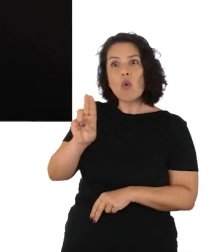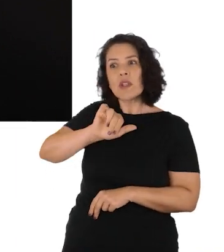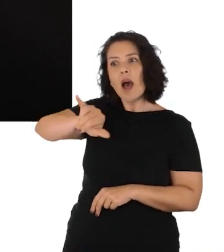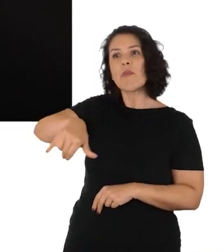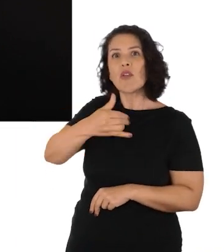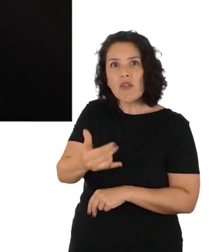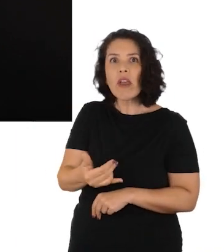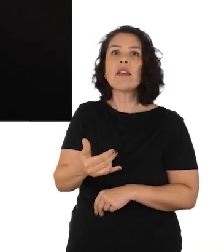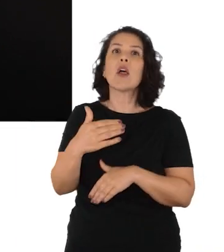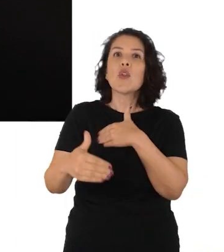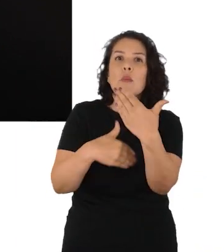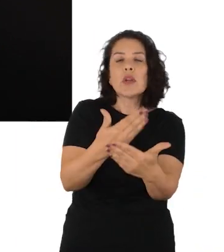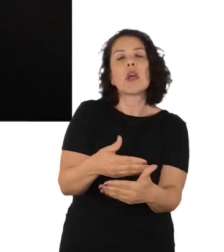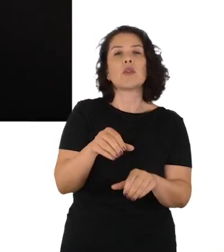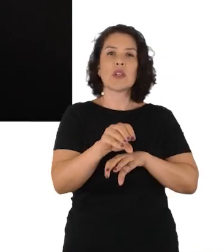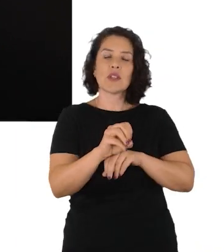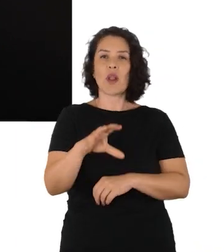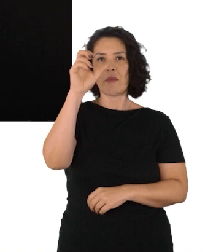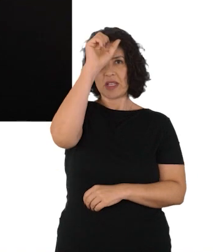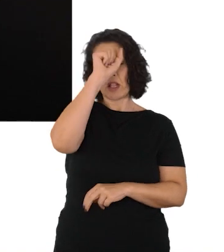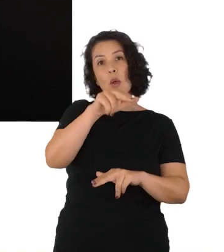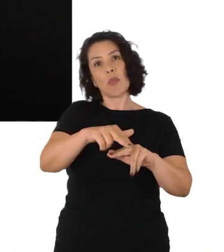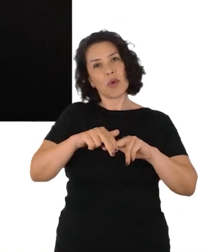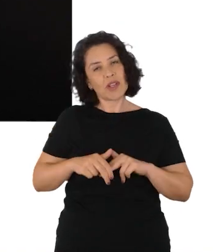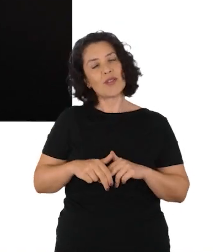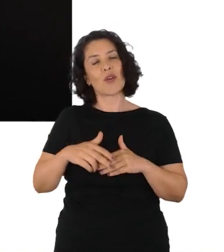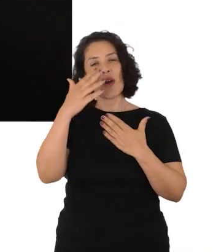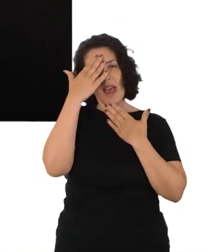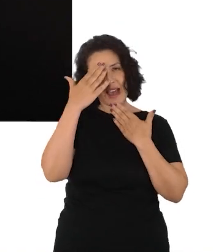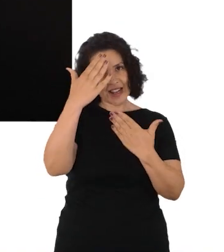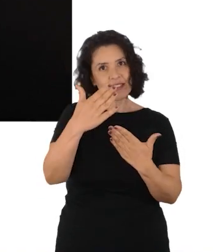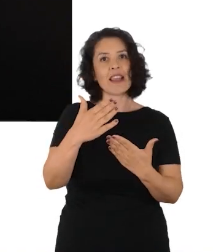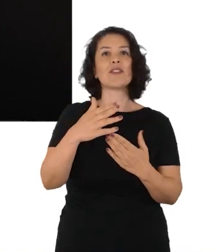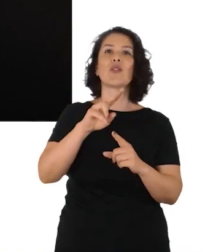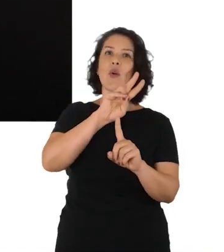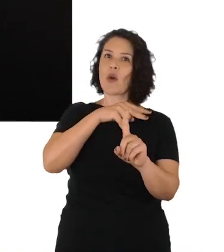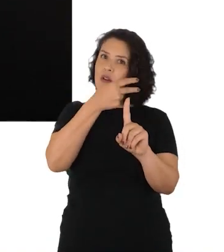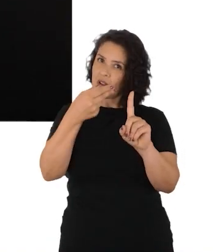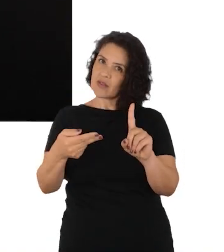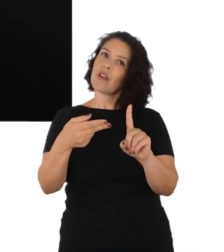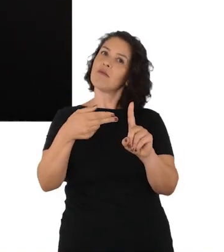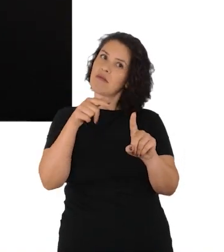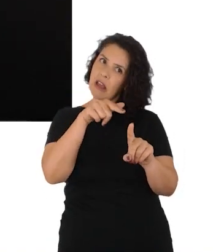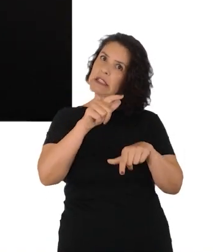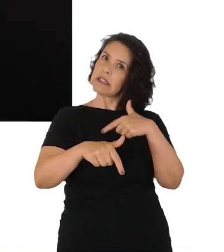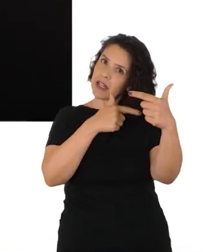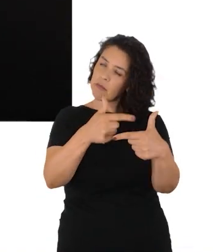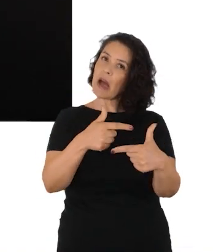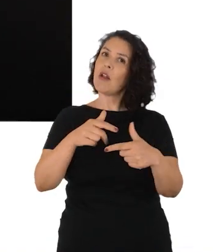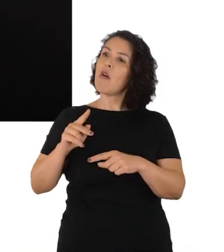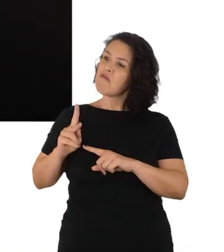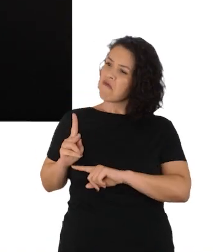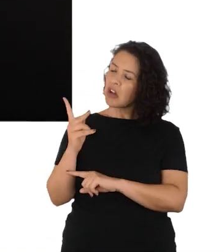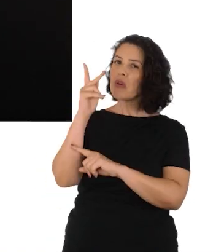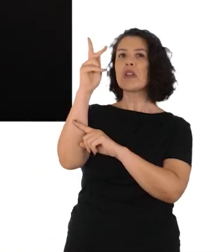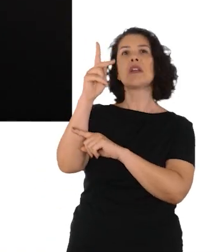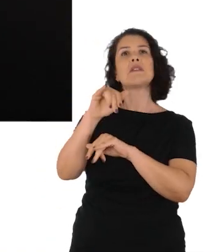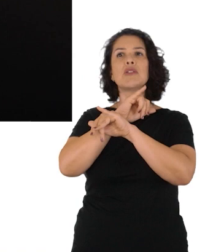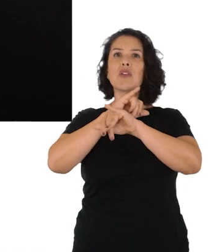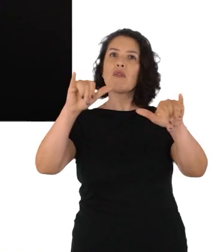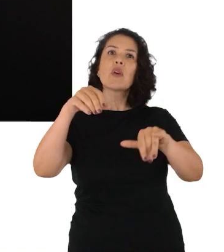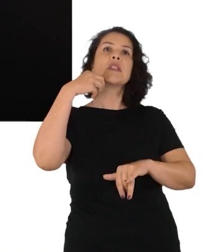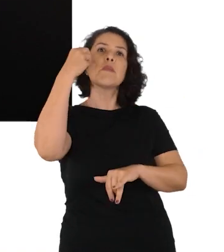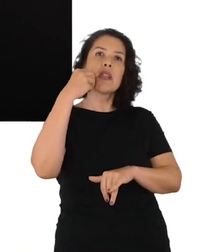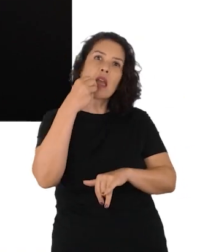diferentes do uso do museu nos processos de ensino e aprendizagem. E por isso eu agradeço essa iniciativa da